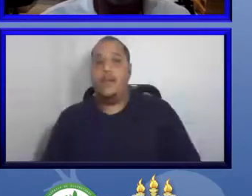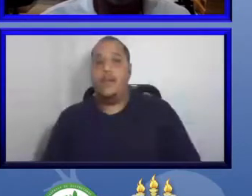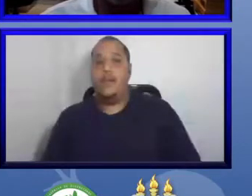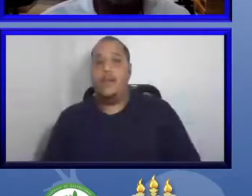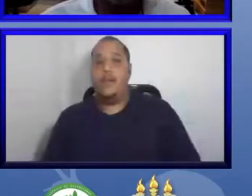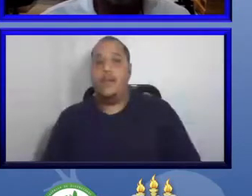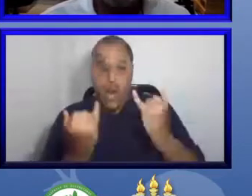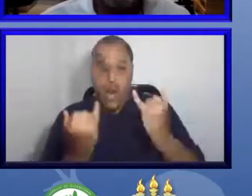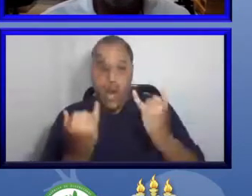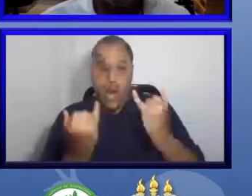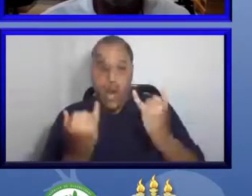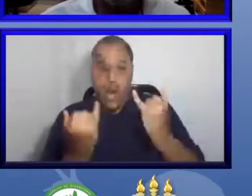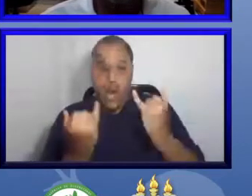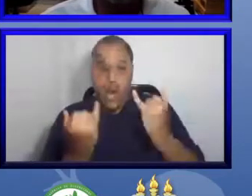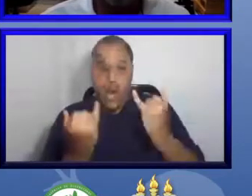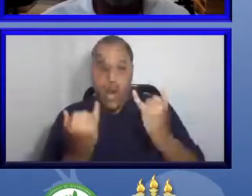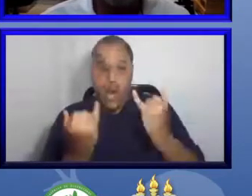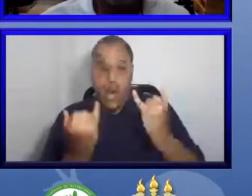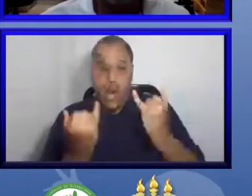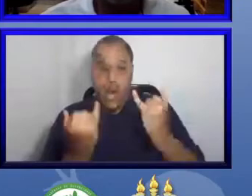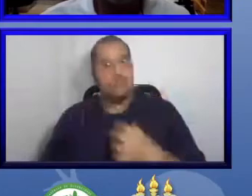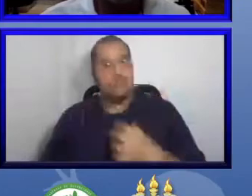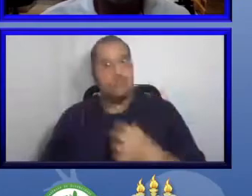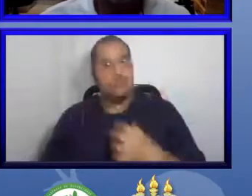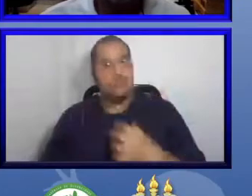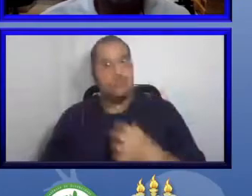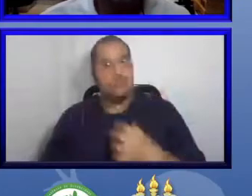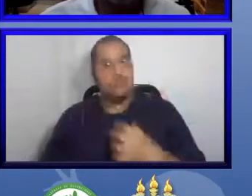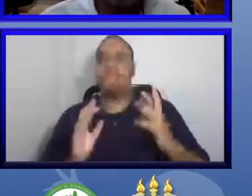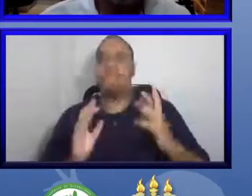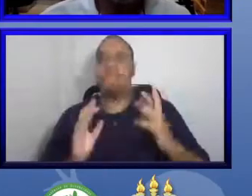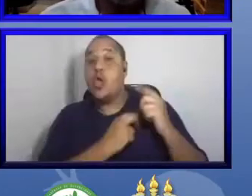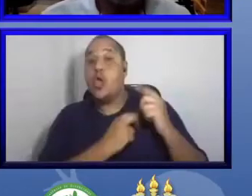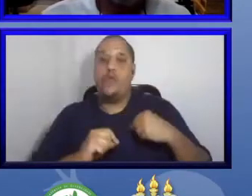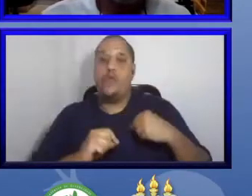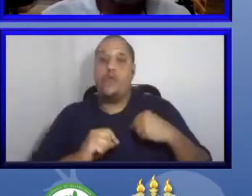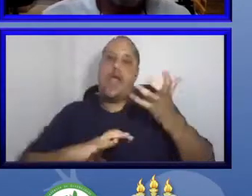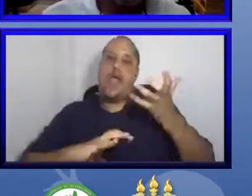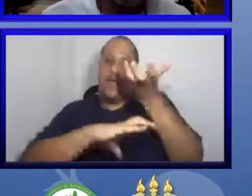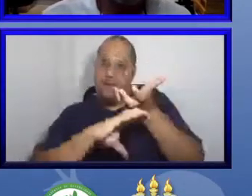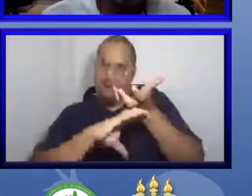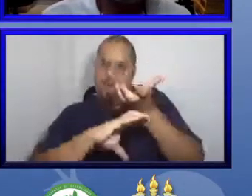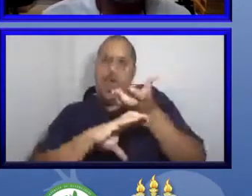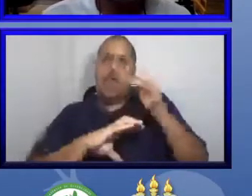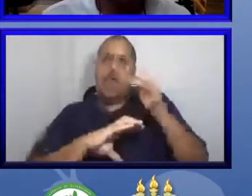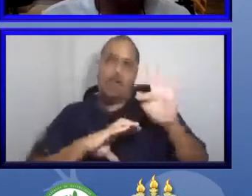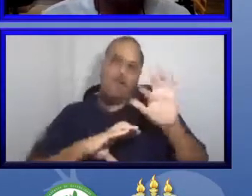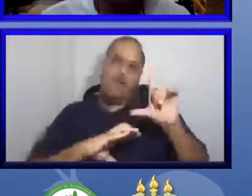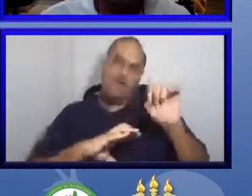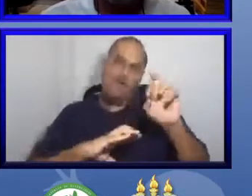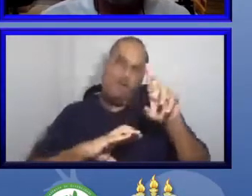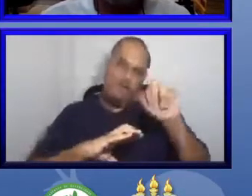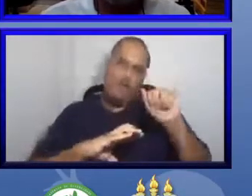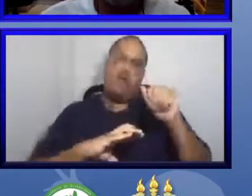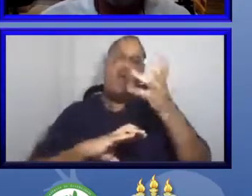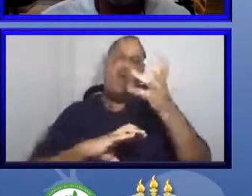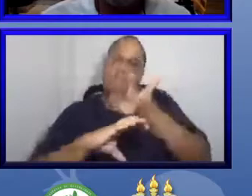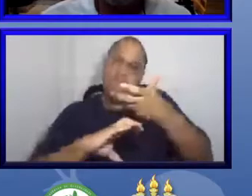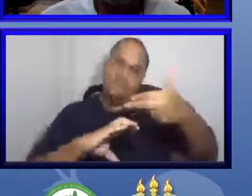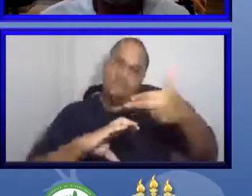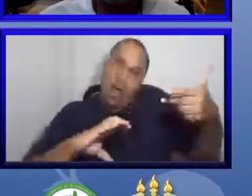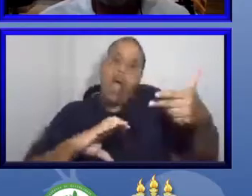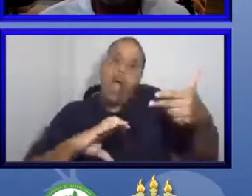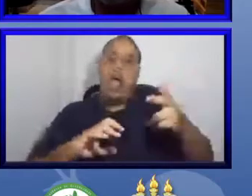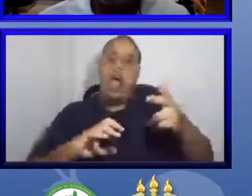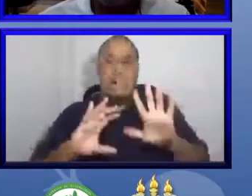e responsável com a flora. Então, com a fauna, a coisa ainda não se deslanchou. A